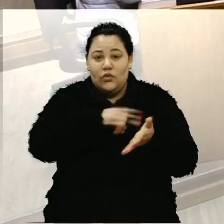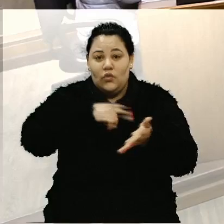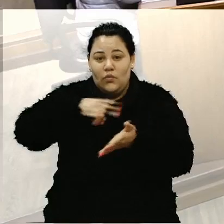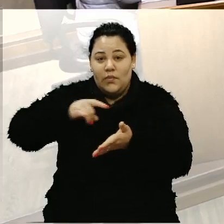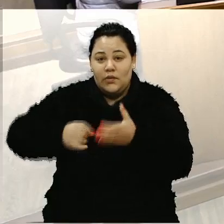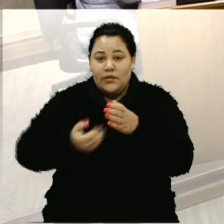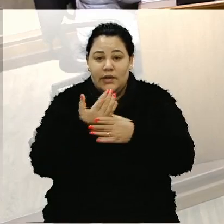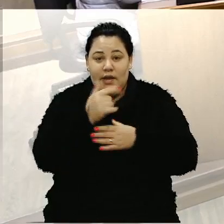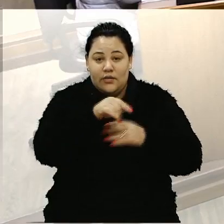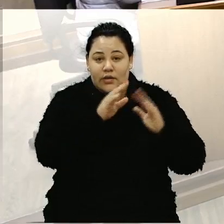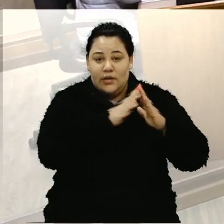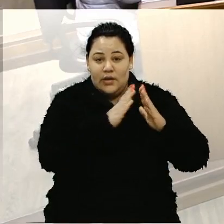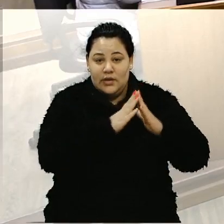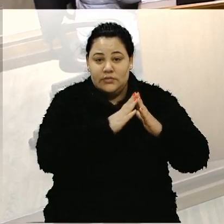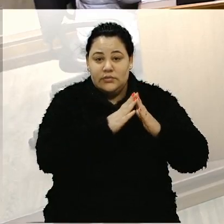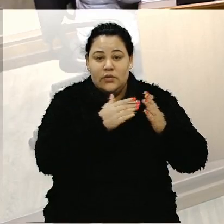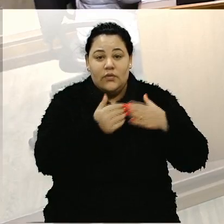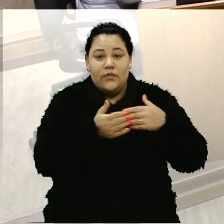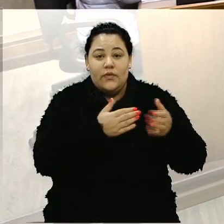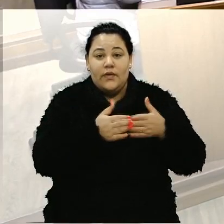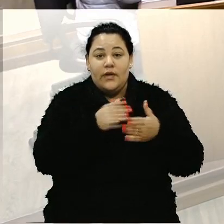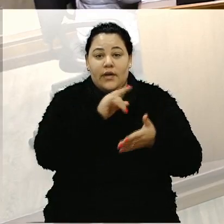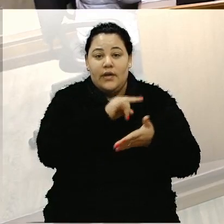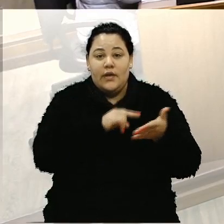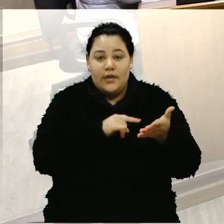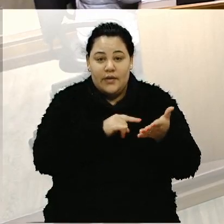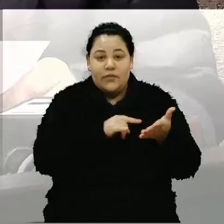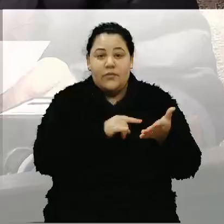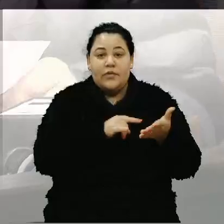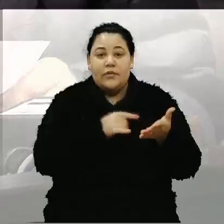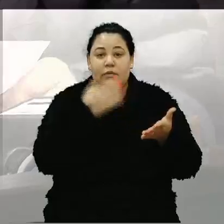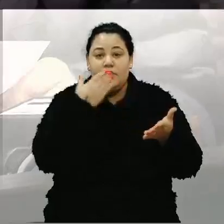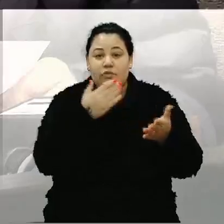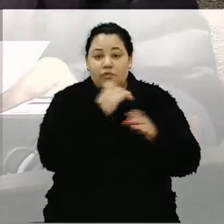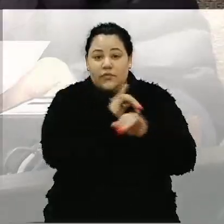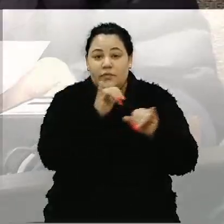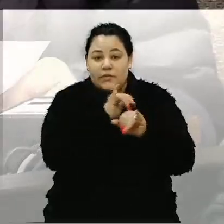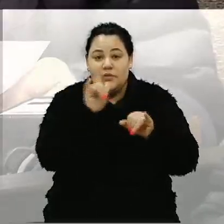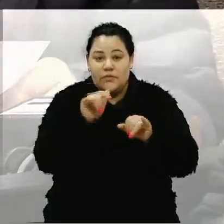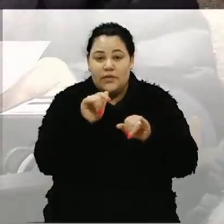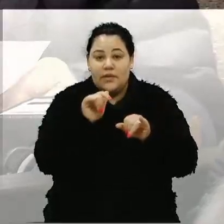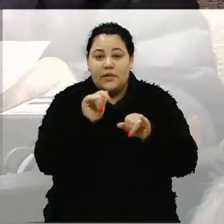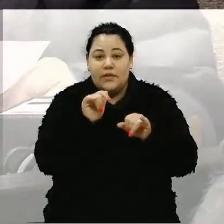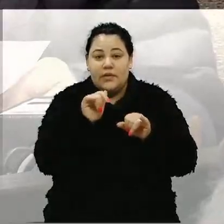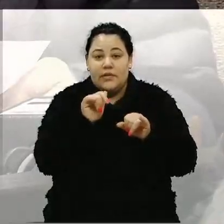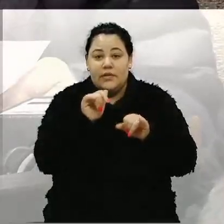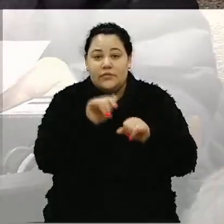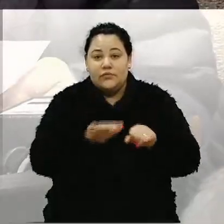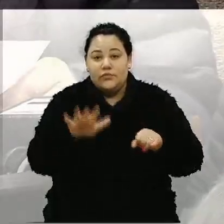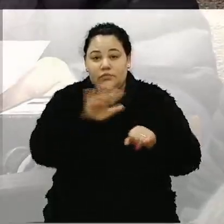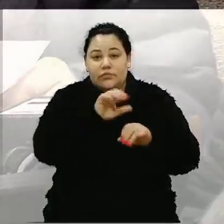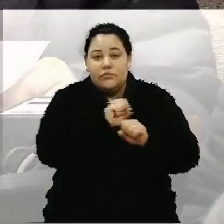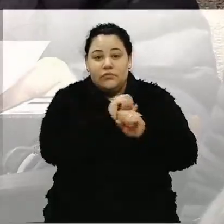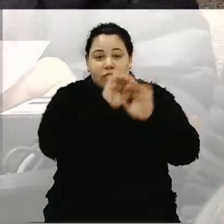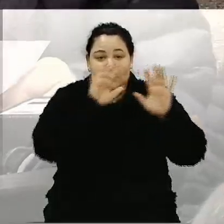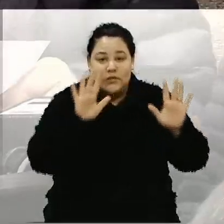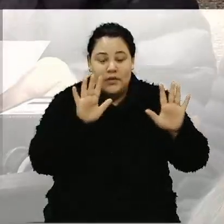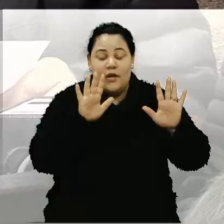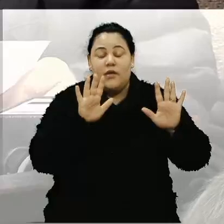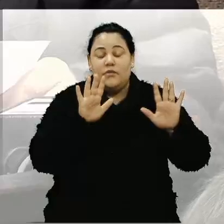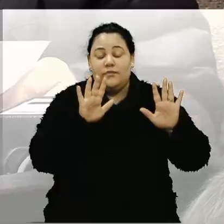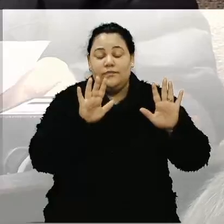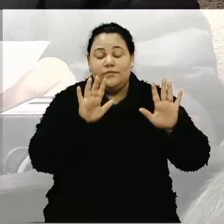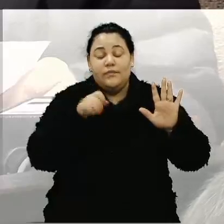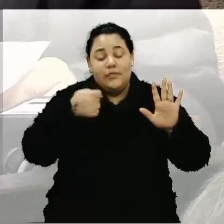porque qualquer requerimento ou pedido de informação é esclarecimento público à nossa sociedade. Parabéns, vereadora Rose.